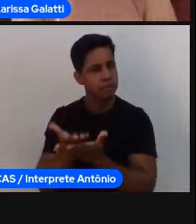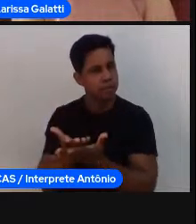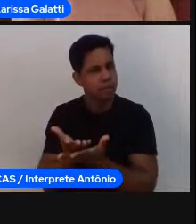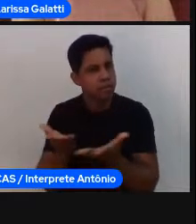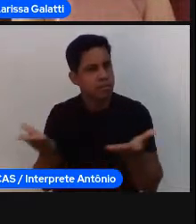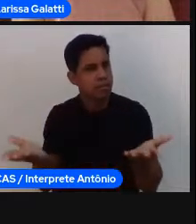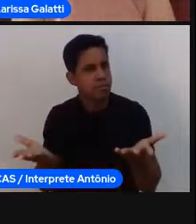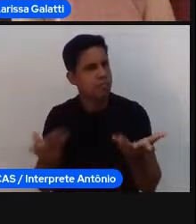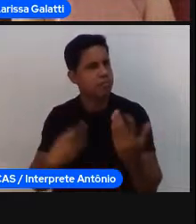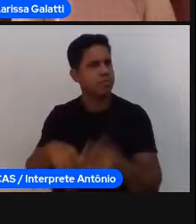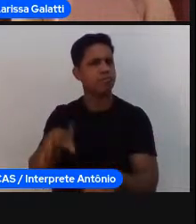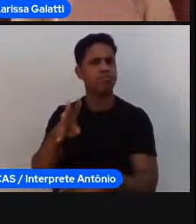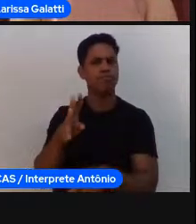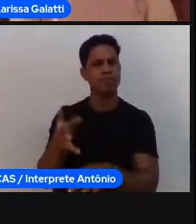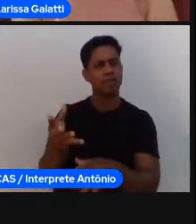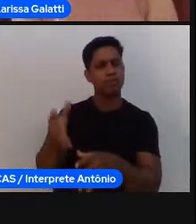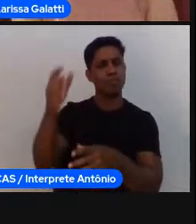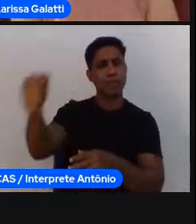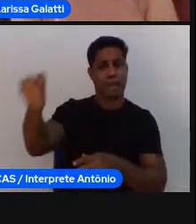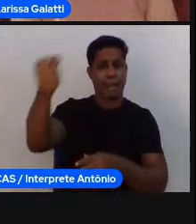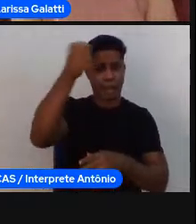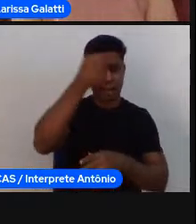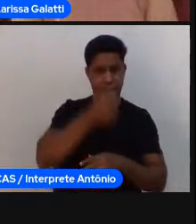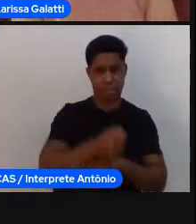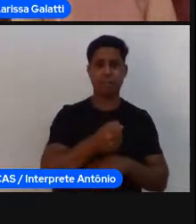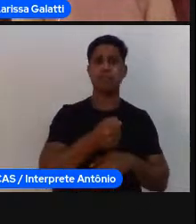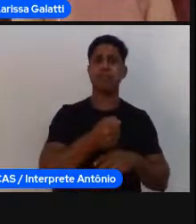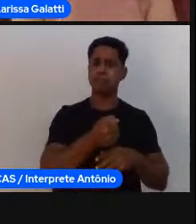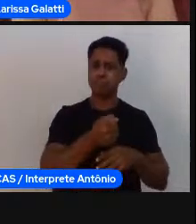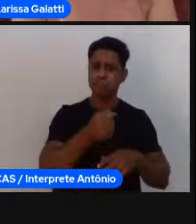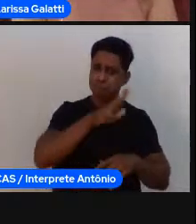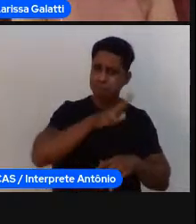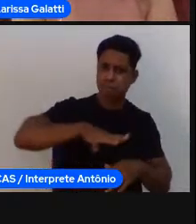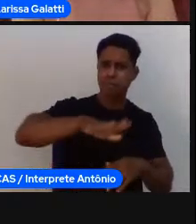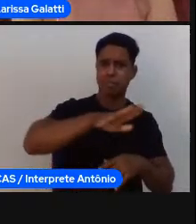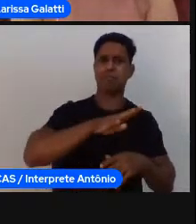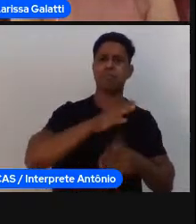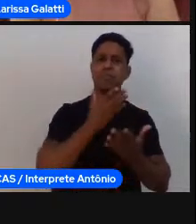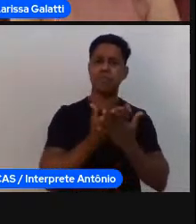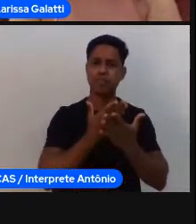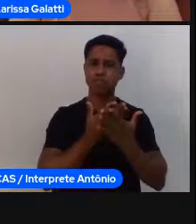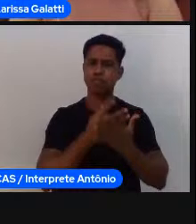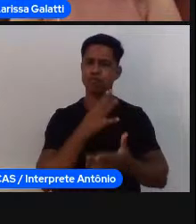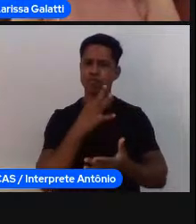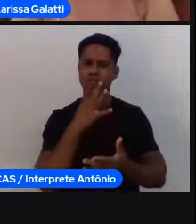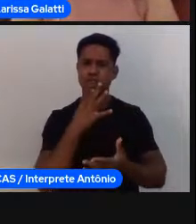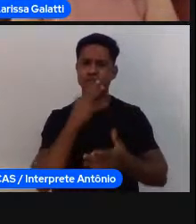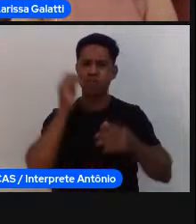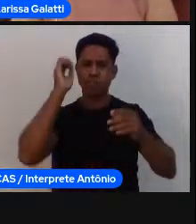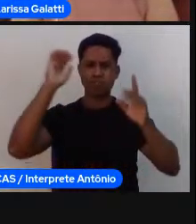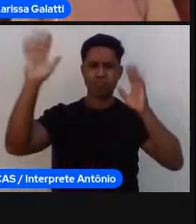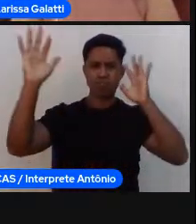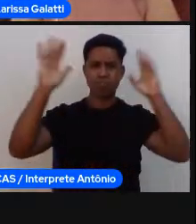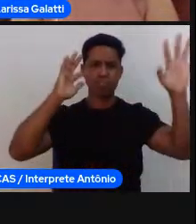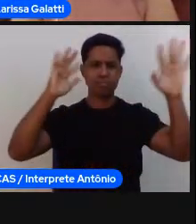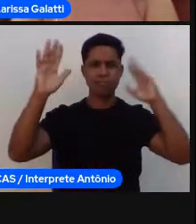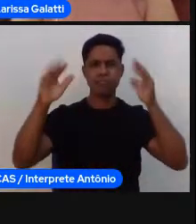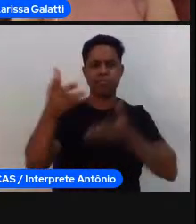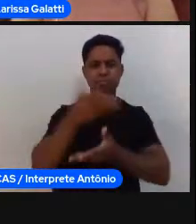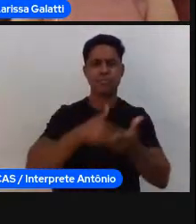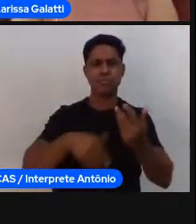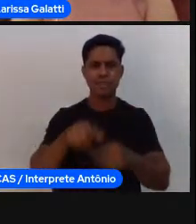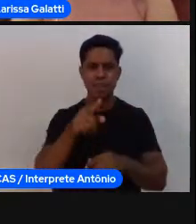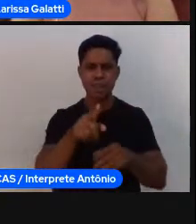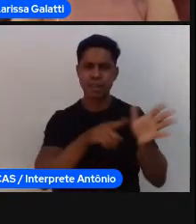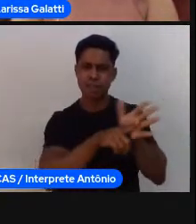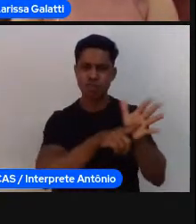conhecimento pra dentro da quadra e depois se eu tô num ambiente que as crianças têm acesso à internet fala chegando em casa desafia eles né dá